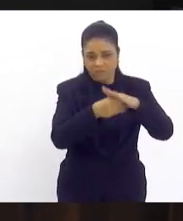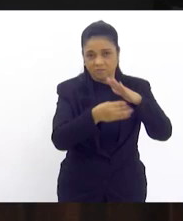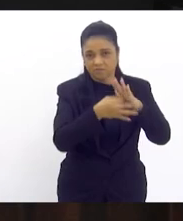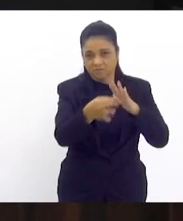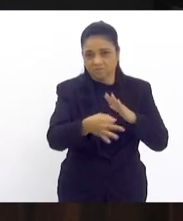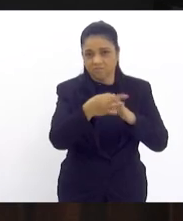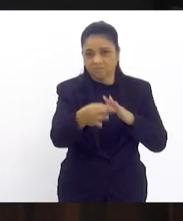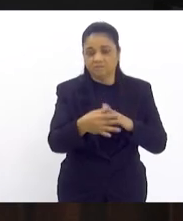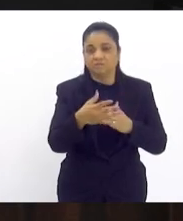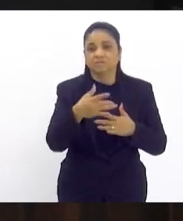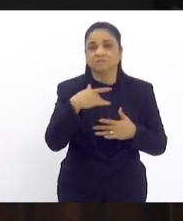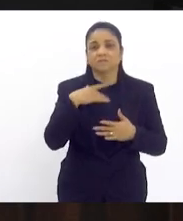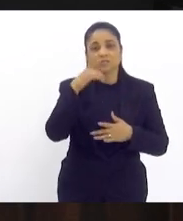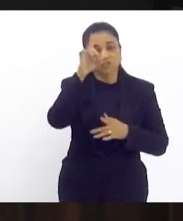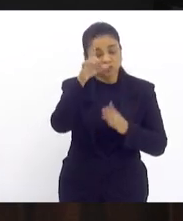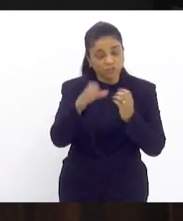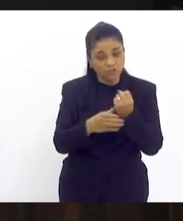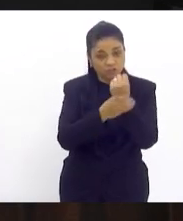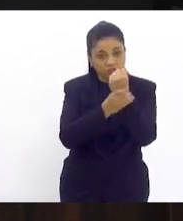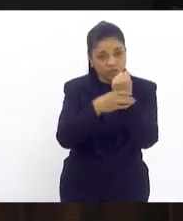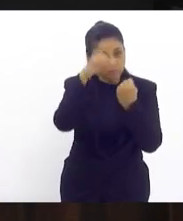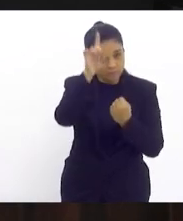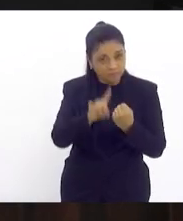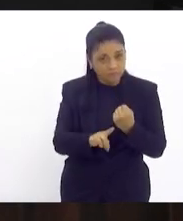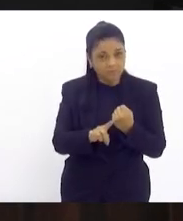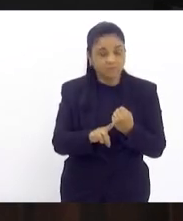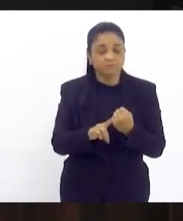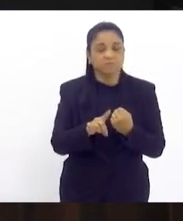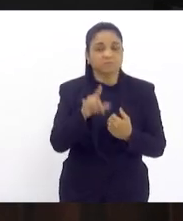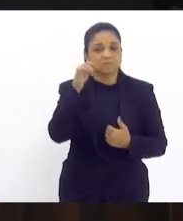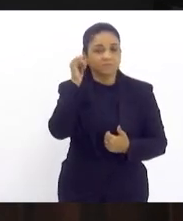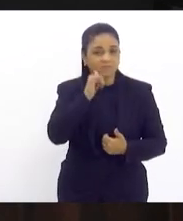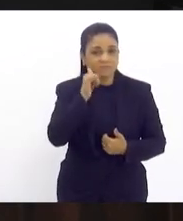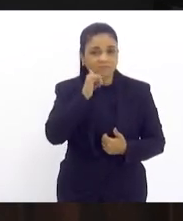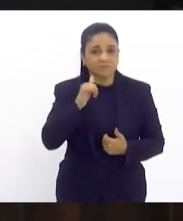da Defesa dos Direitos da Mulher, deputada Renata Souza.